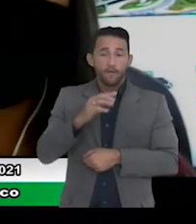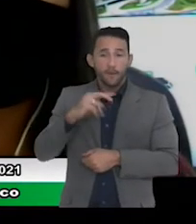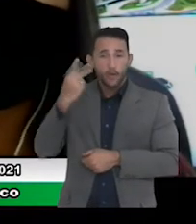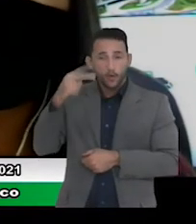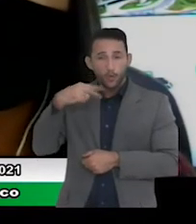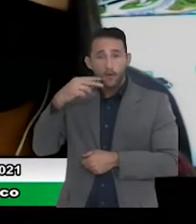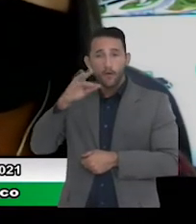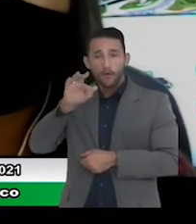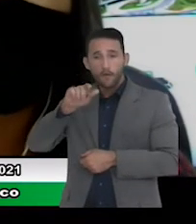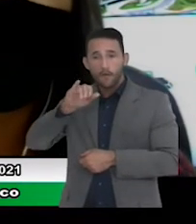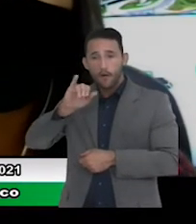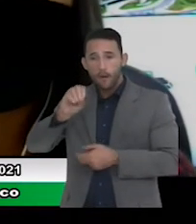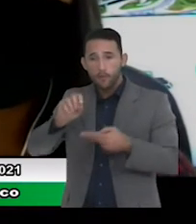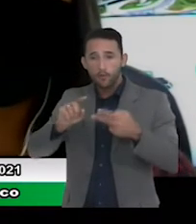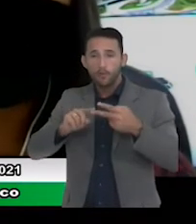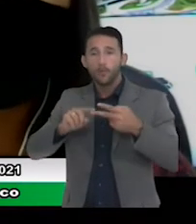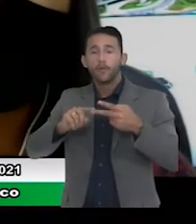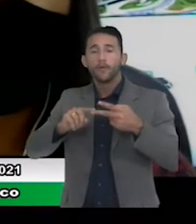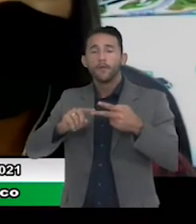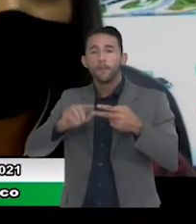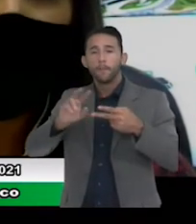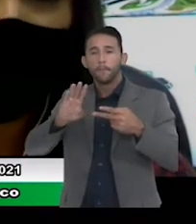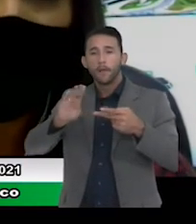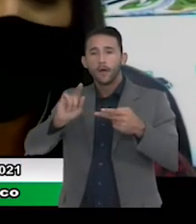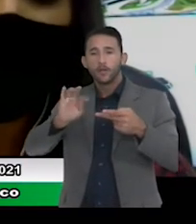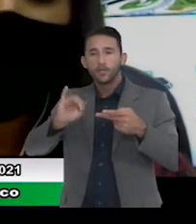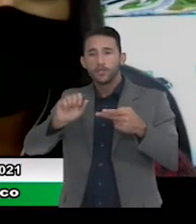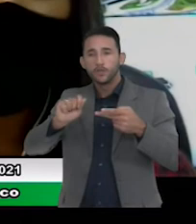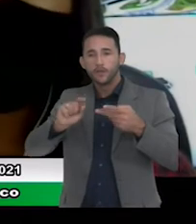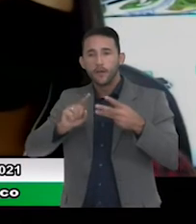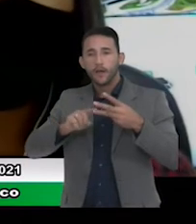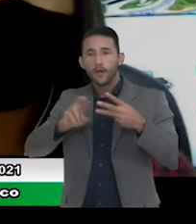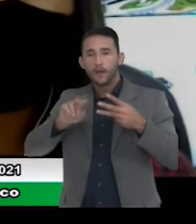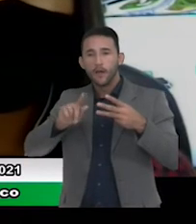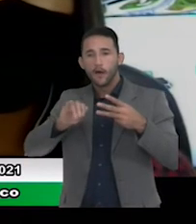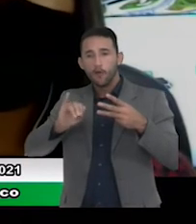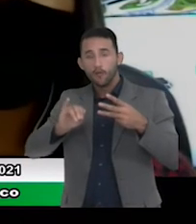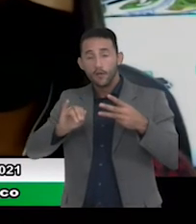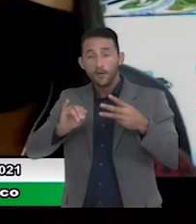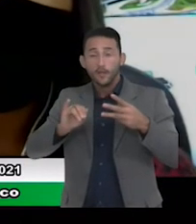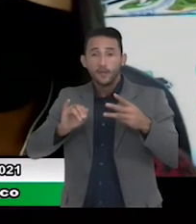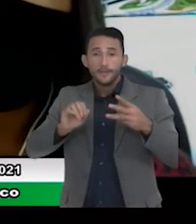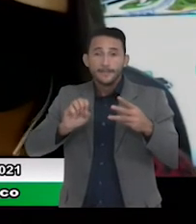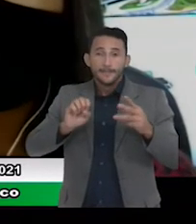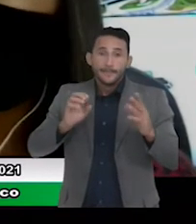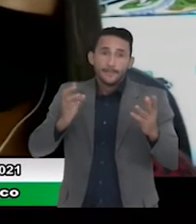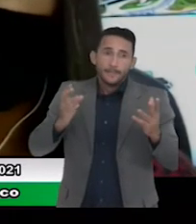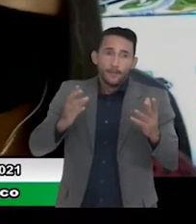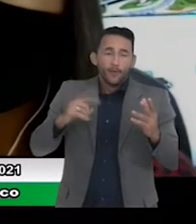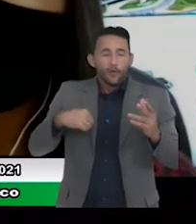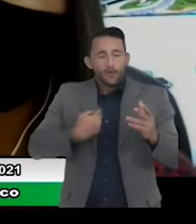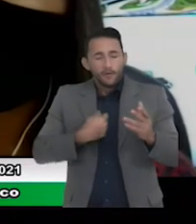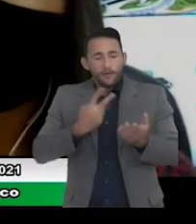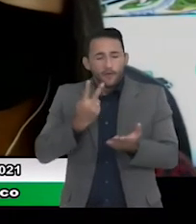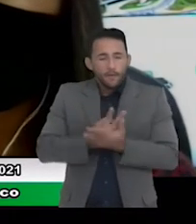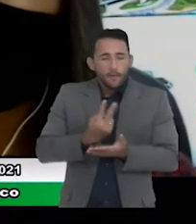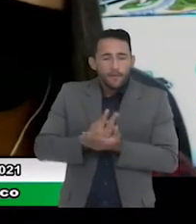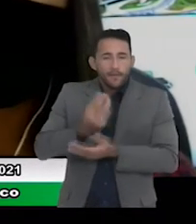vereador Batista da Comunidade e vereador Ralf Silva na medida do possível temos tentado aqui